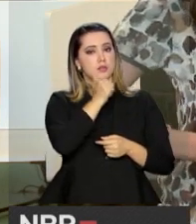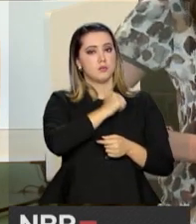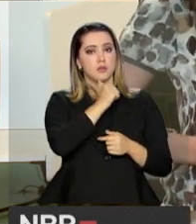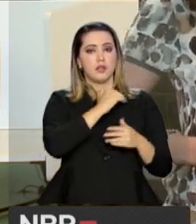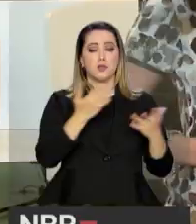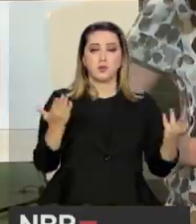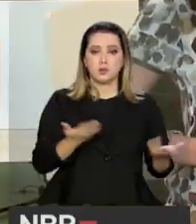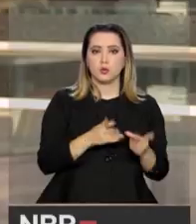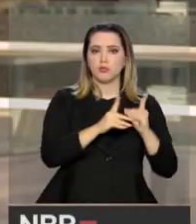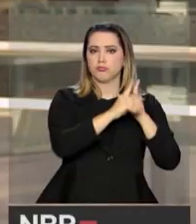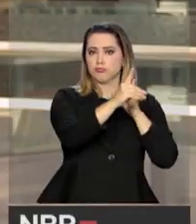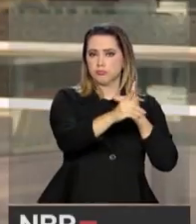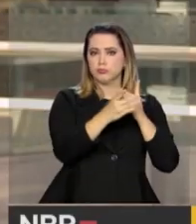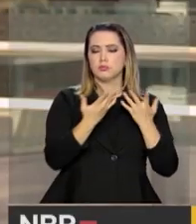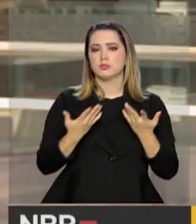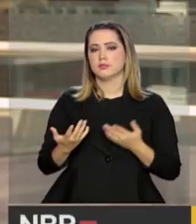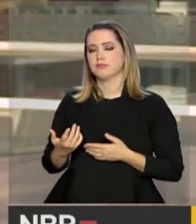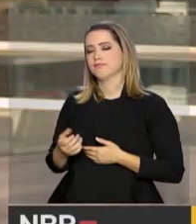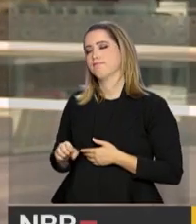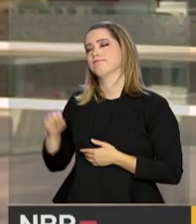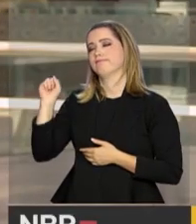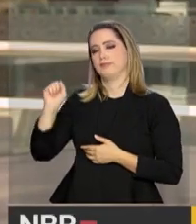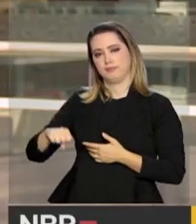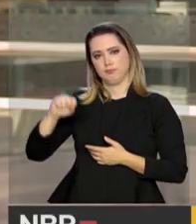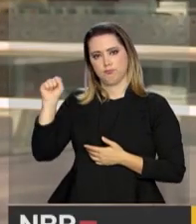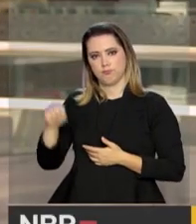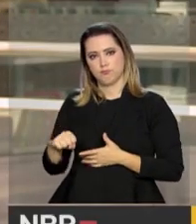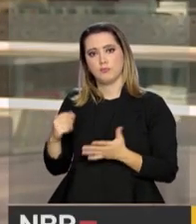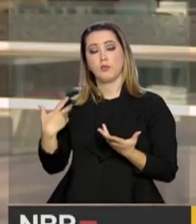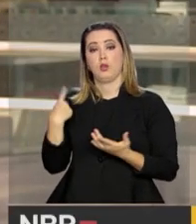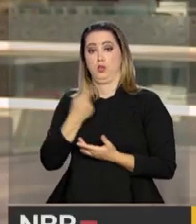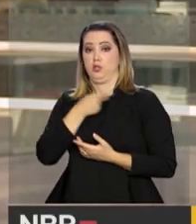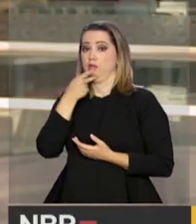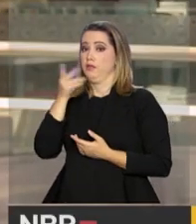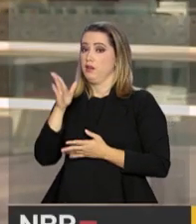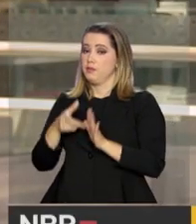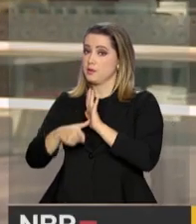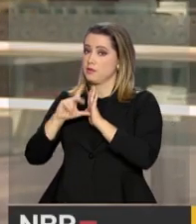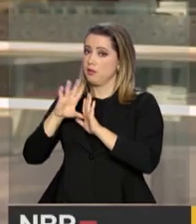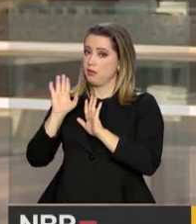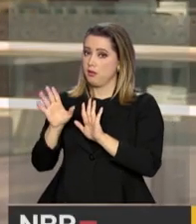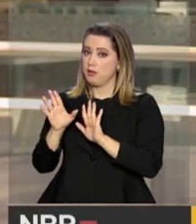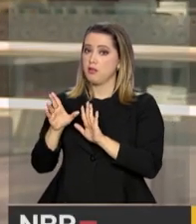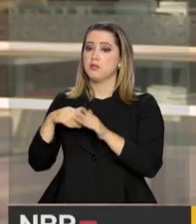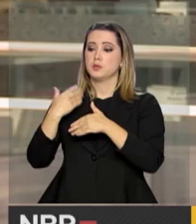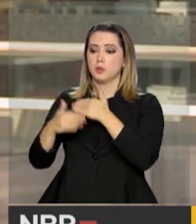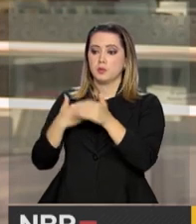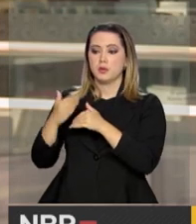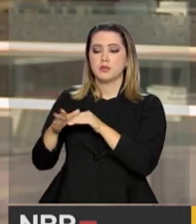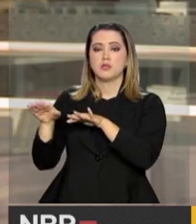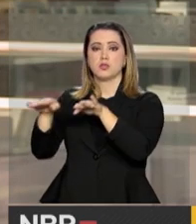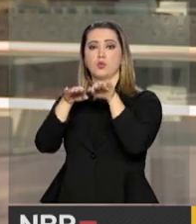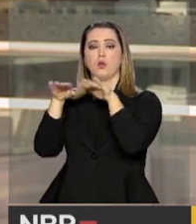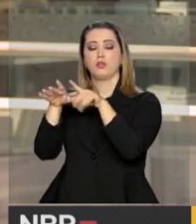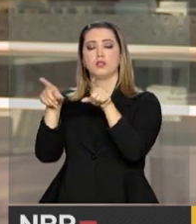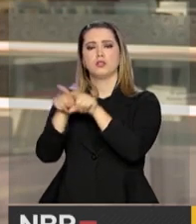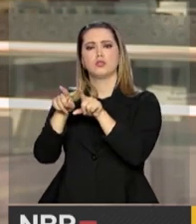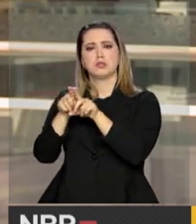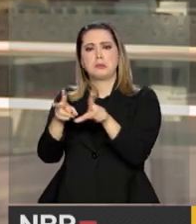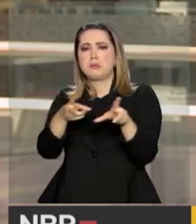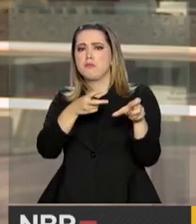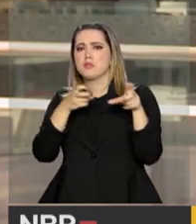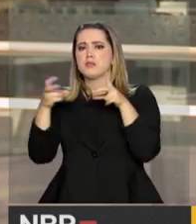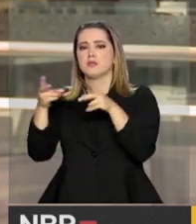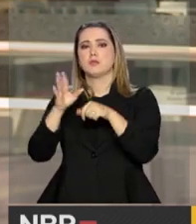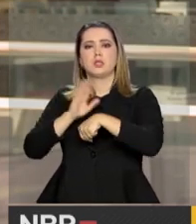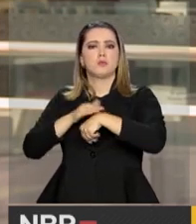o curso à distância? Com certeza, né? Como nós havíamos dito, não só pelo processo de democratização, mas também pelas características